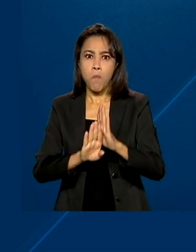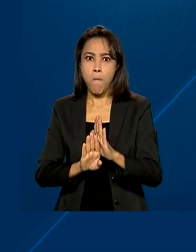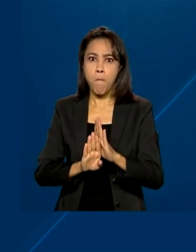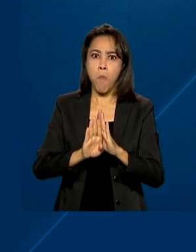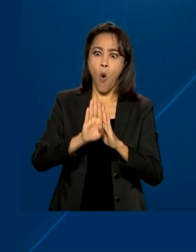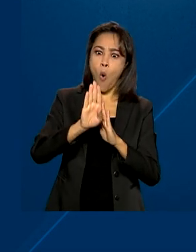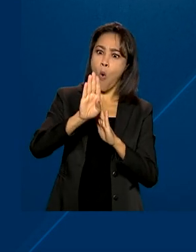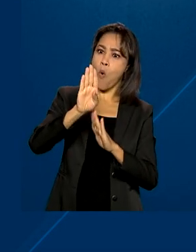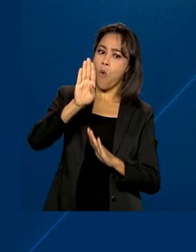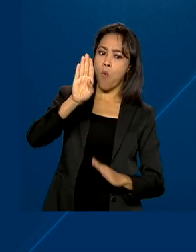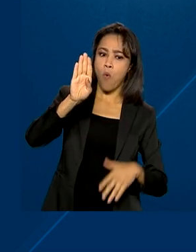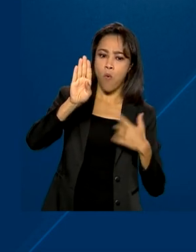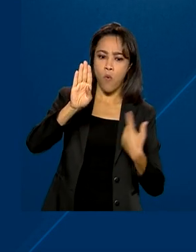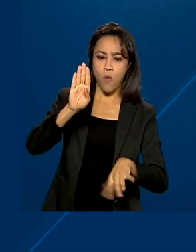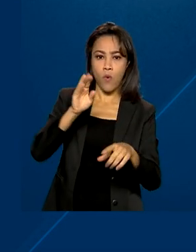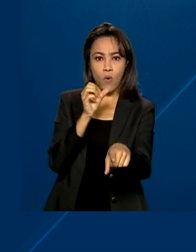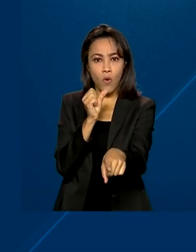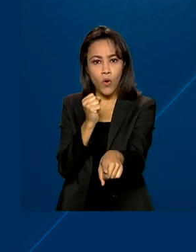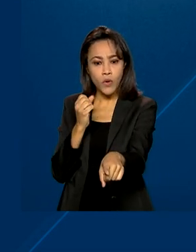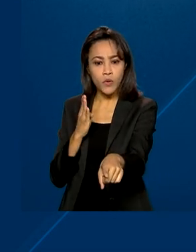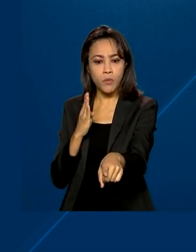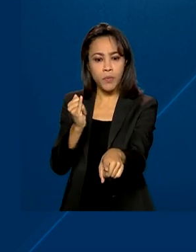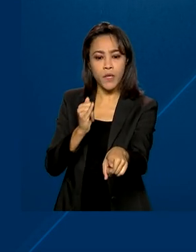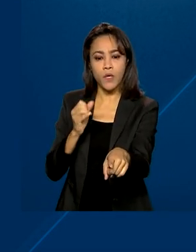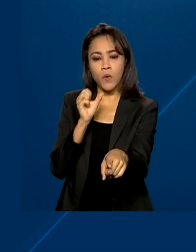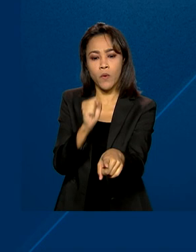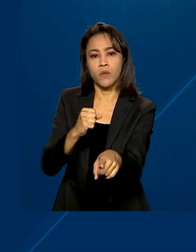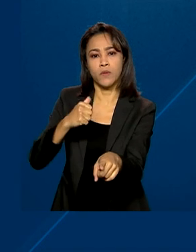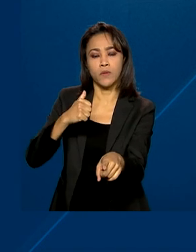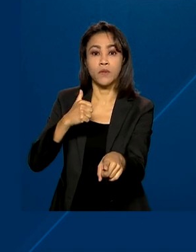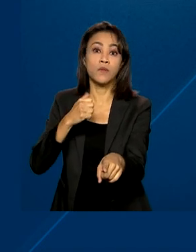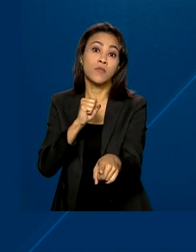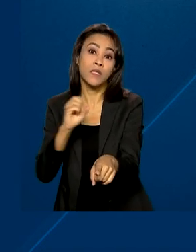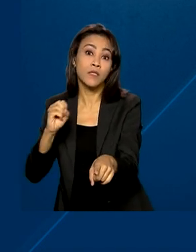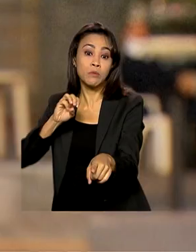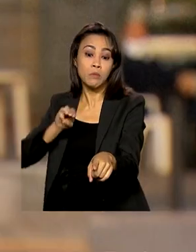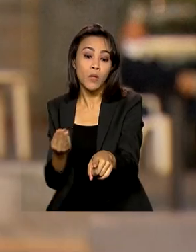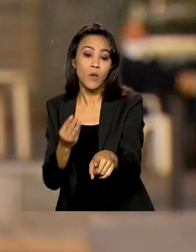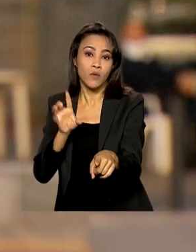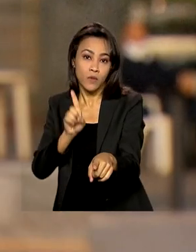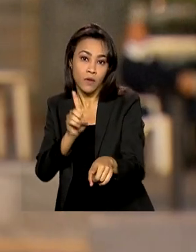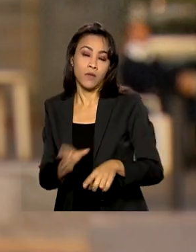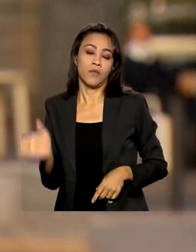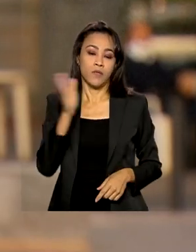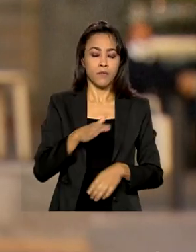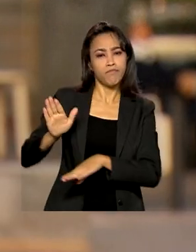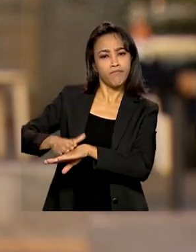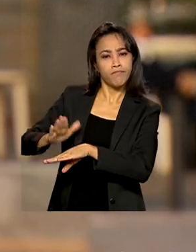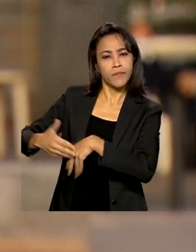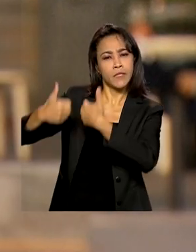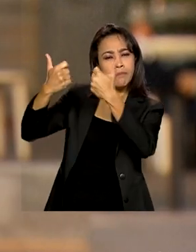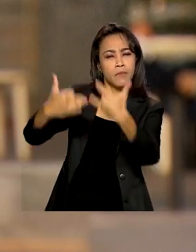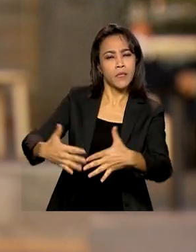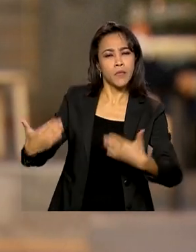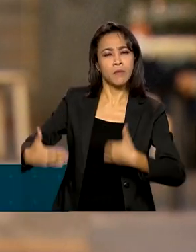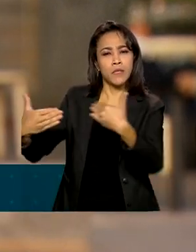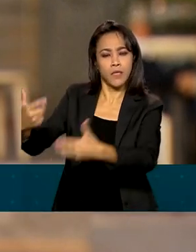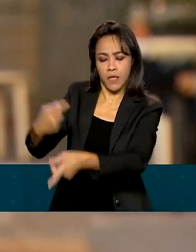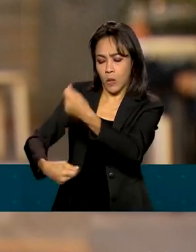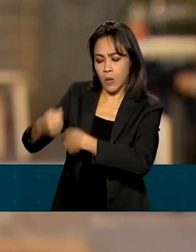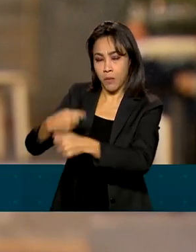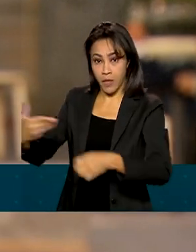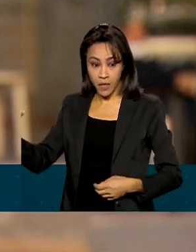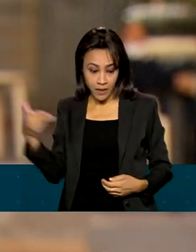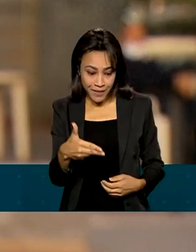superávit de mais de 8 bilhões e 800 milhões de dólares. Segundo o Ministério da Economia, é a